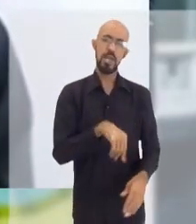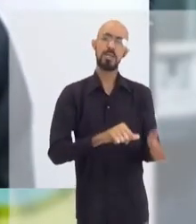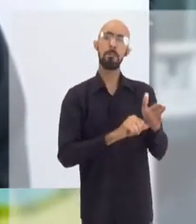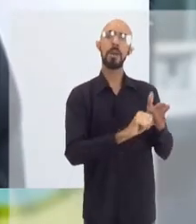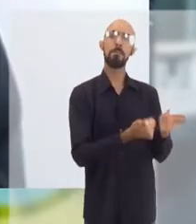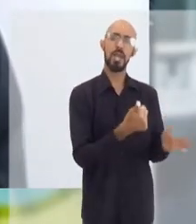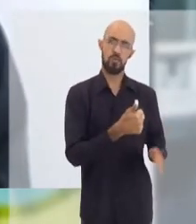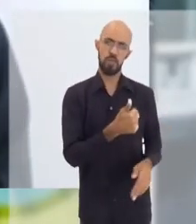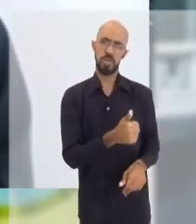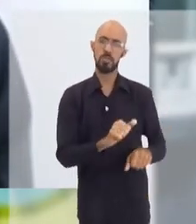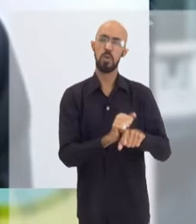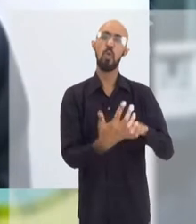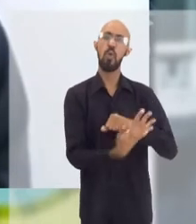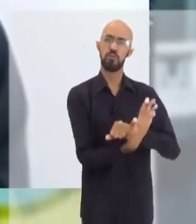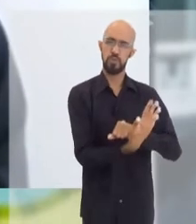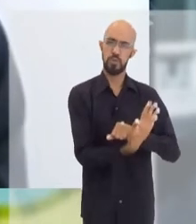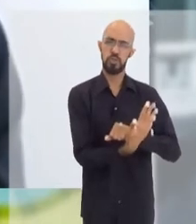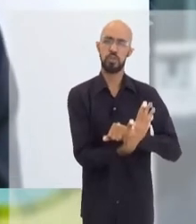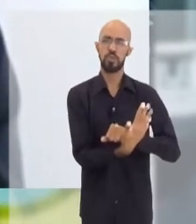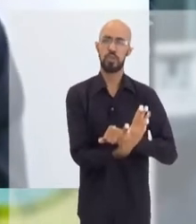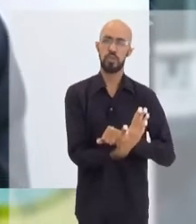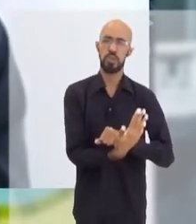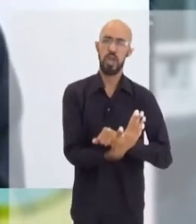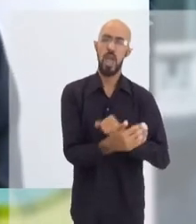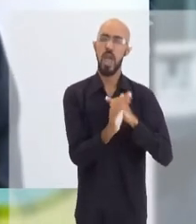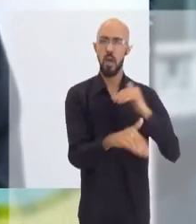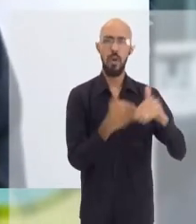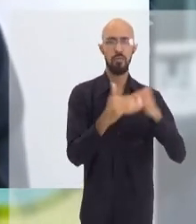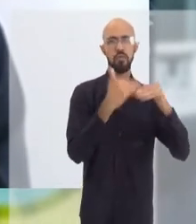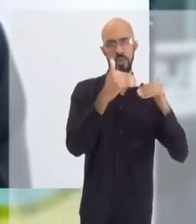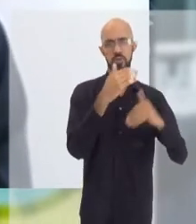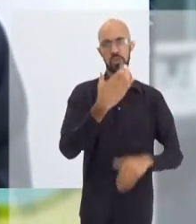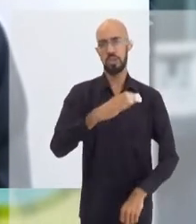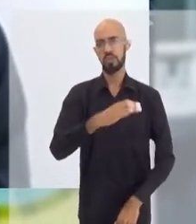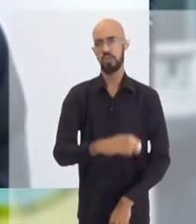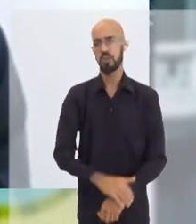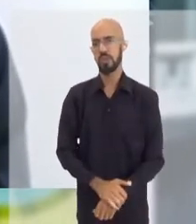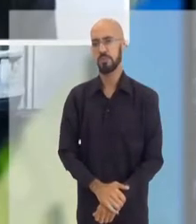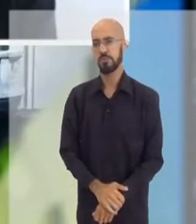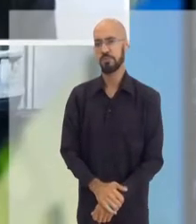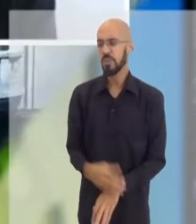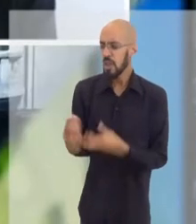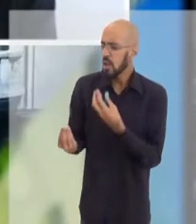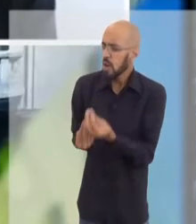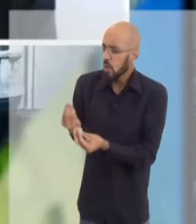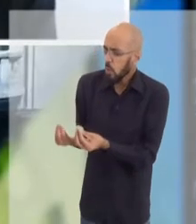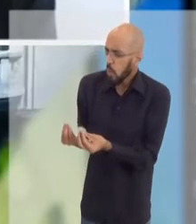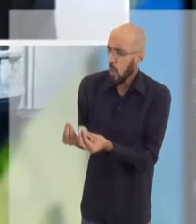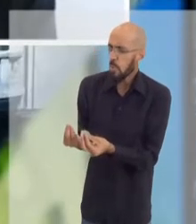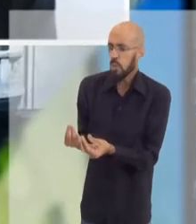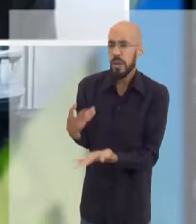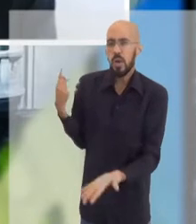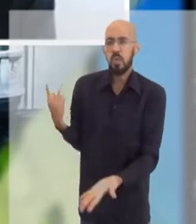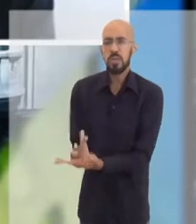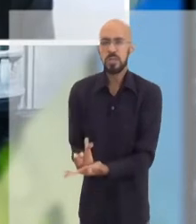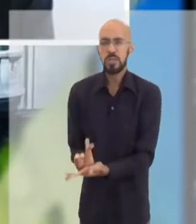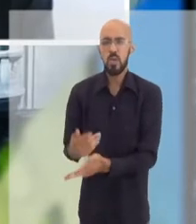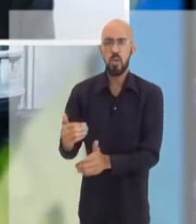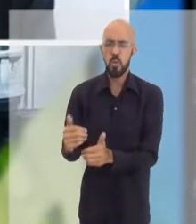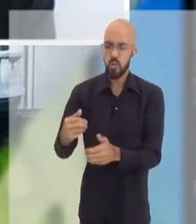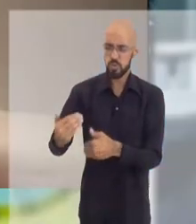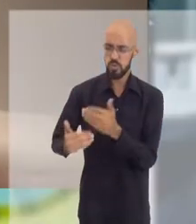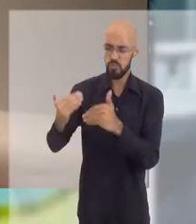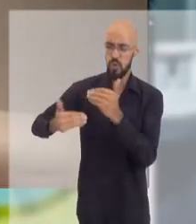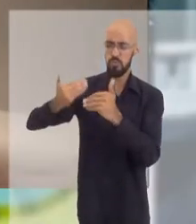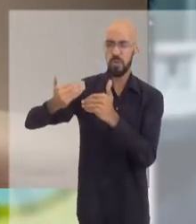licenciada em larga escala com a vacina de RNA mensageiro. Um grande avanço para a ciência. E como foi o processo